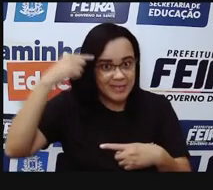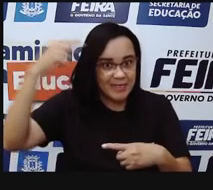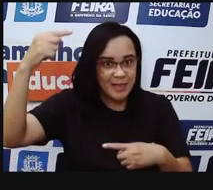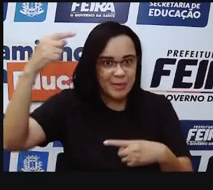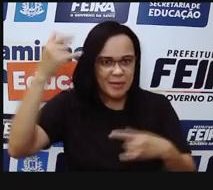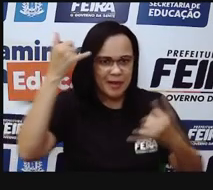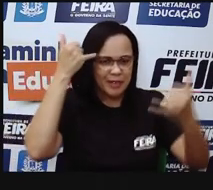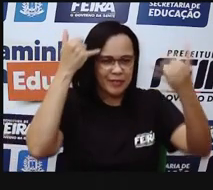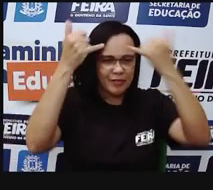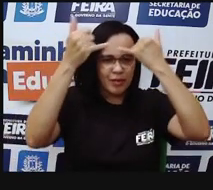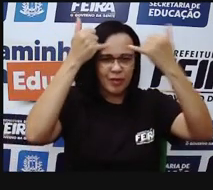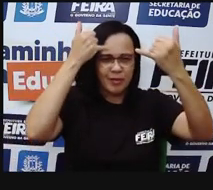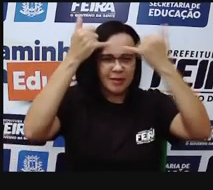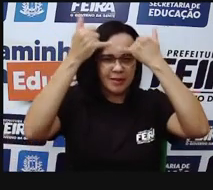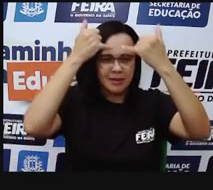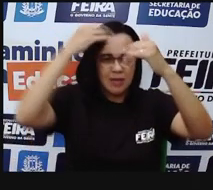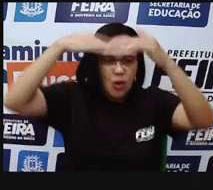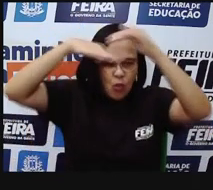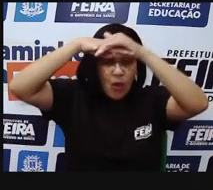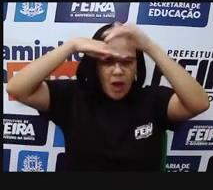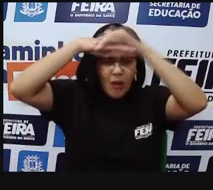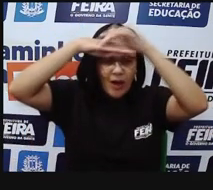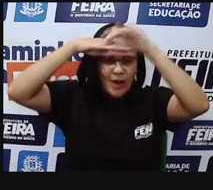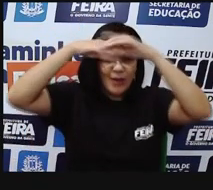cheiro a ele, né? Que sensação a ele.